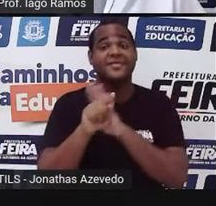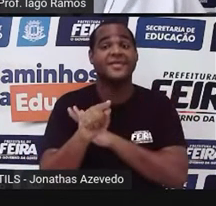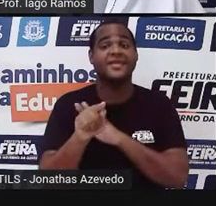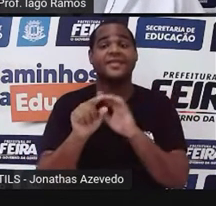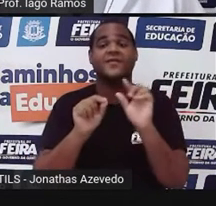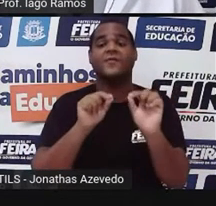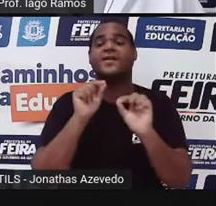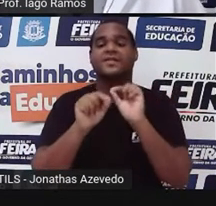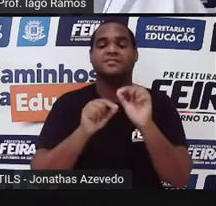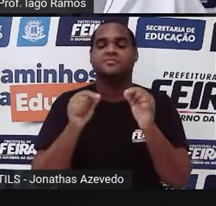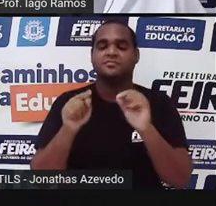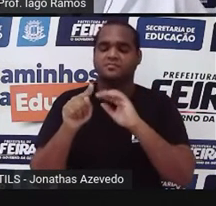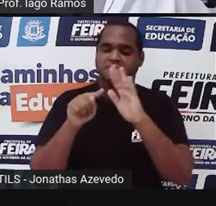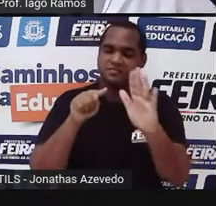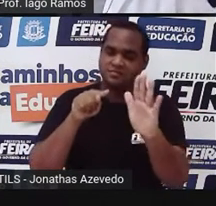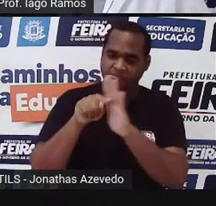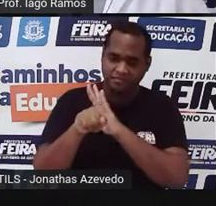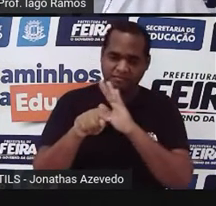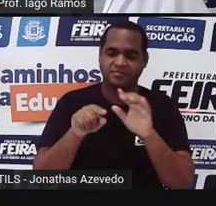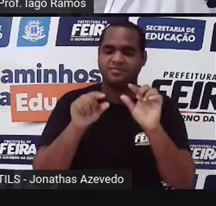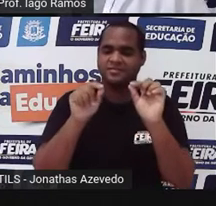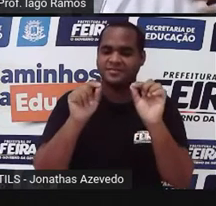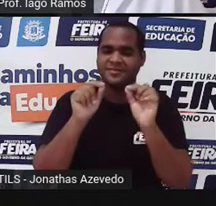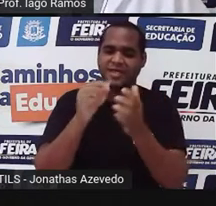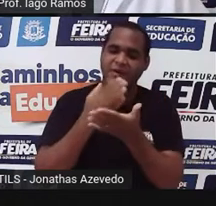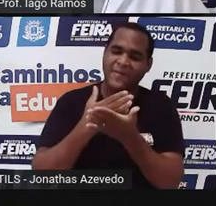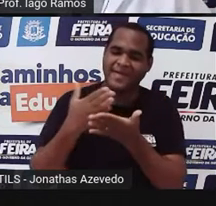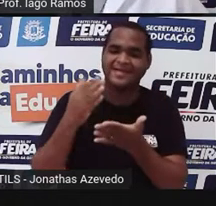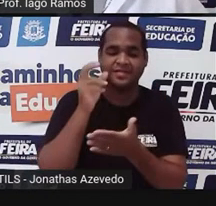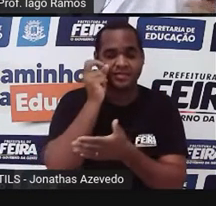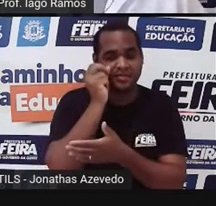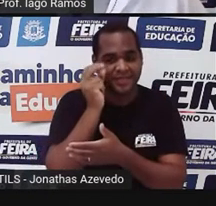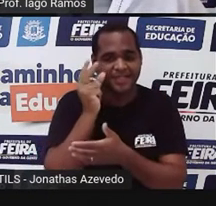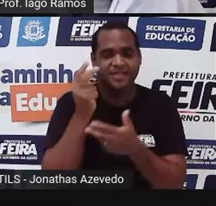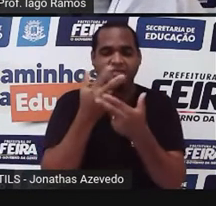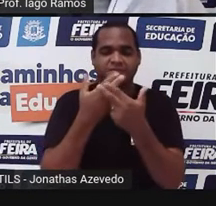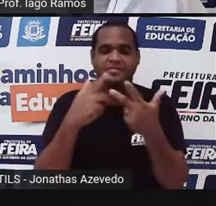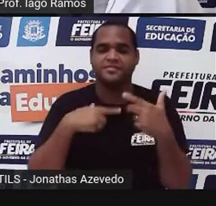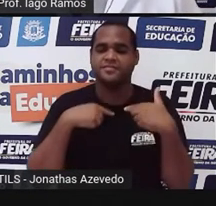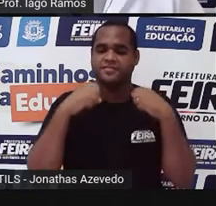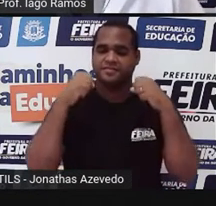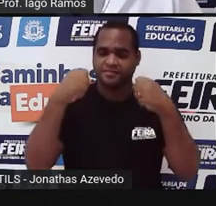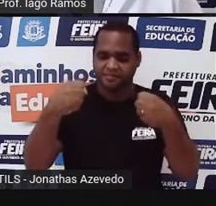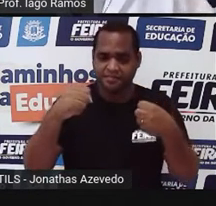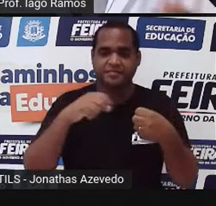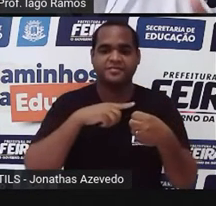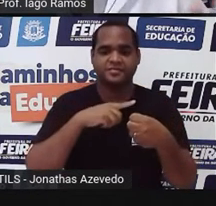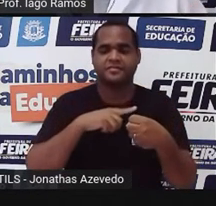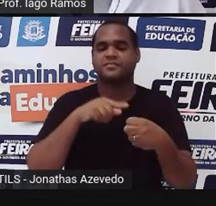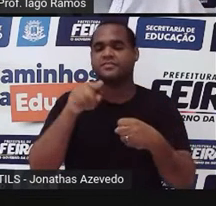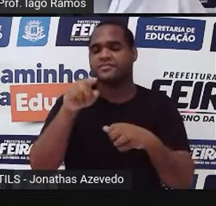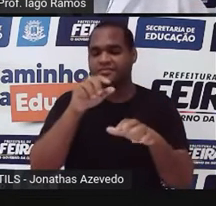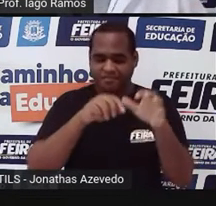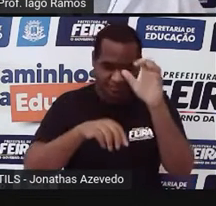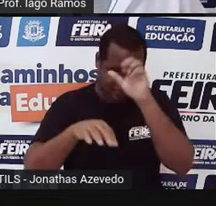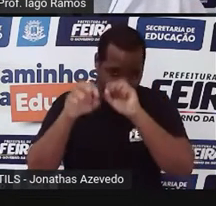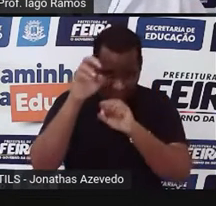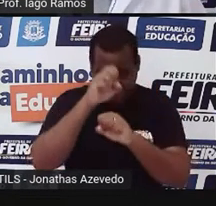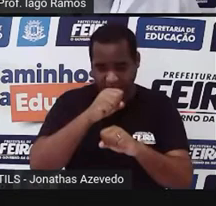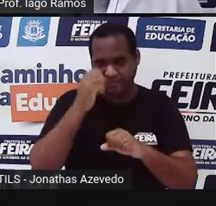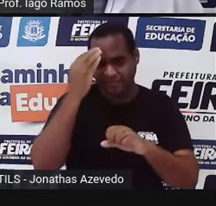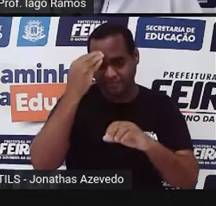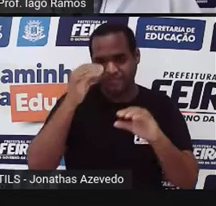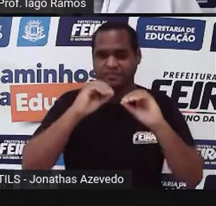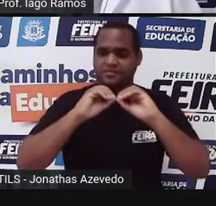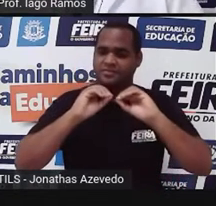é a perguntinha que já começa a despertar em nós o interesse, né? De querer entender o que a gente tem